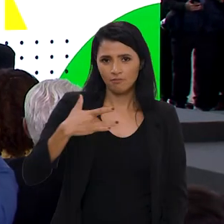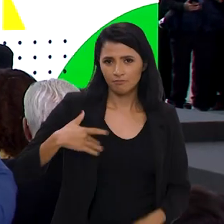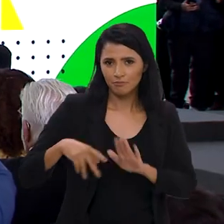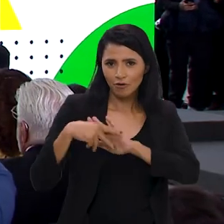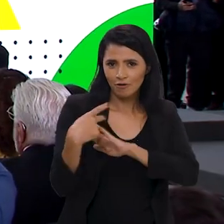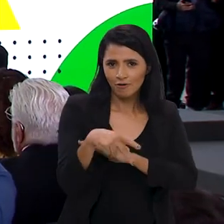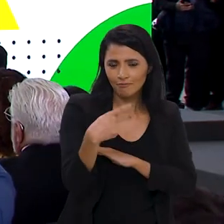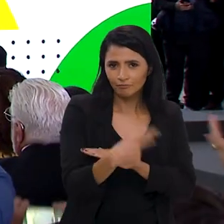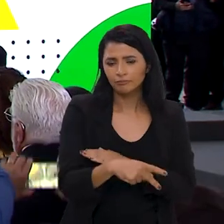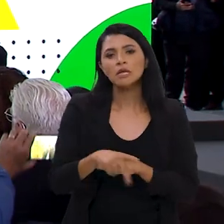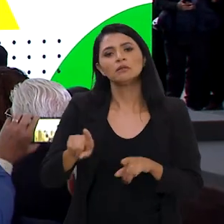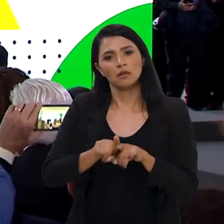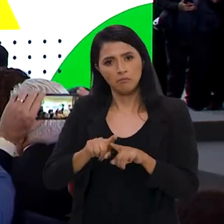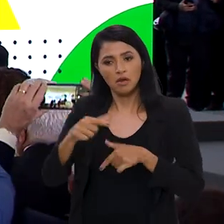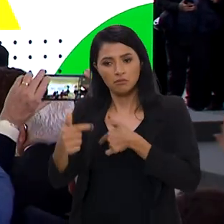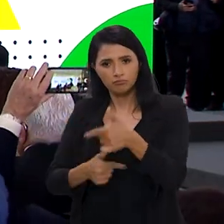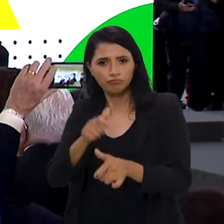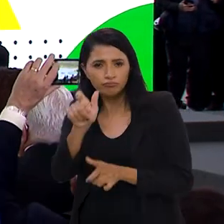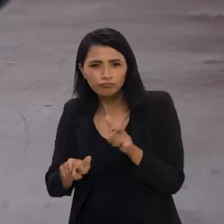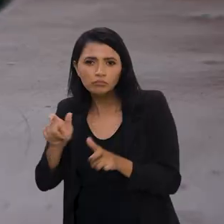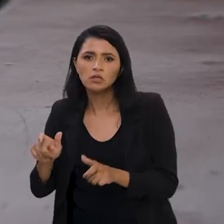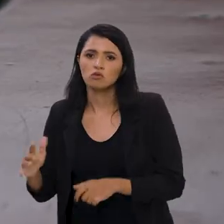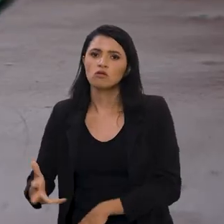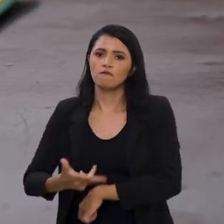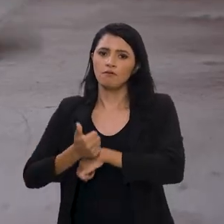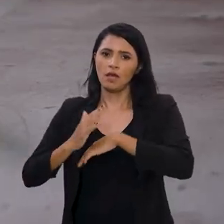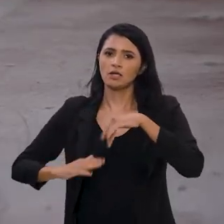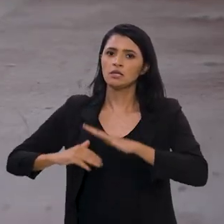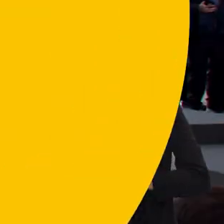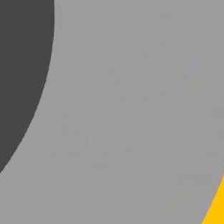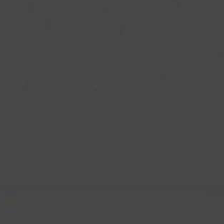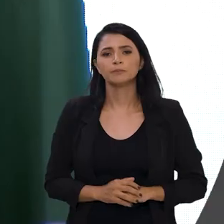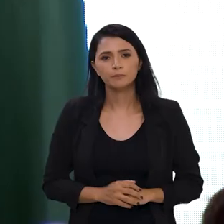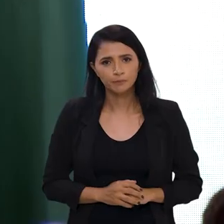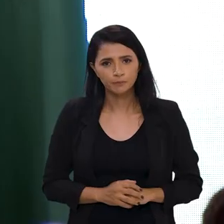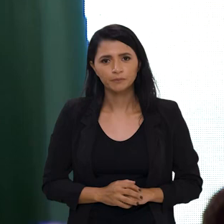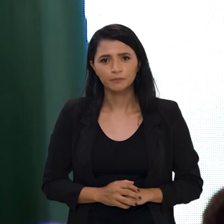saúde, com a qualificação dos trabalhadores envolvidos.